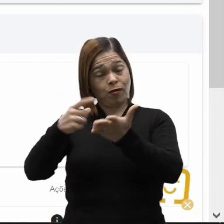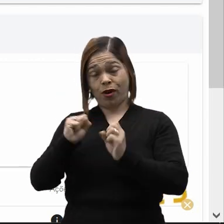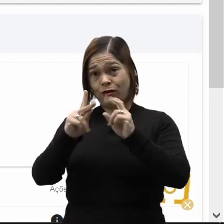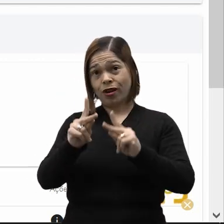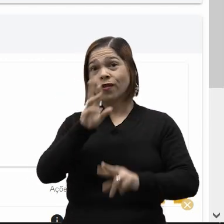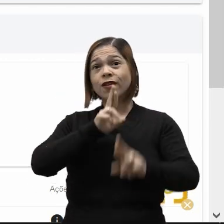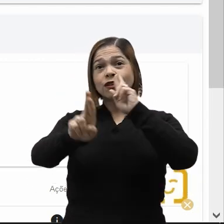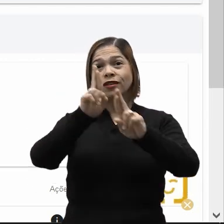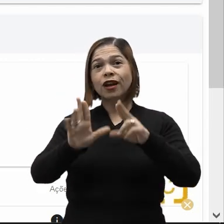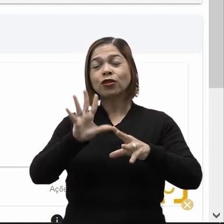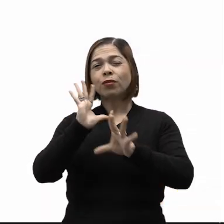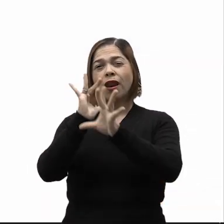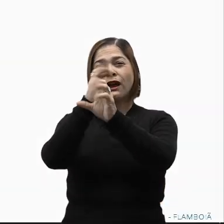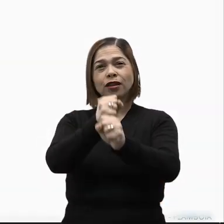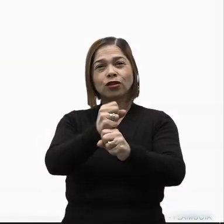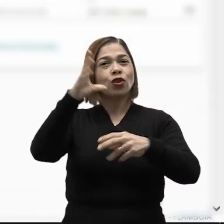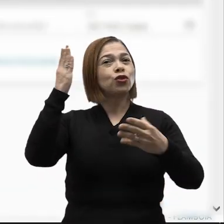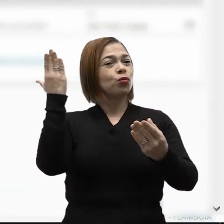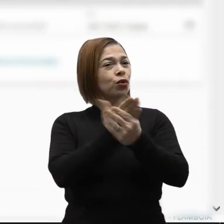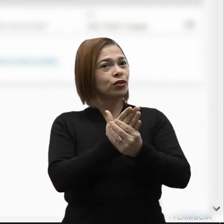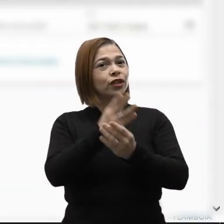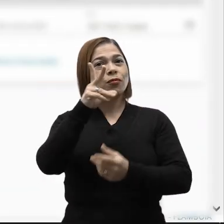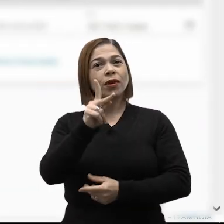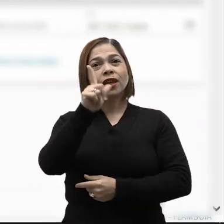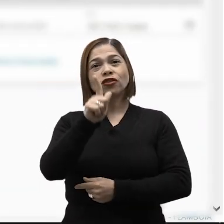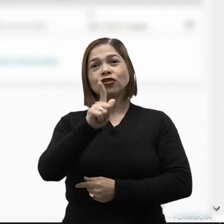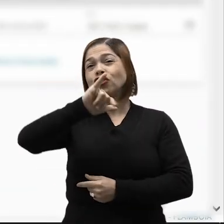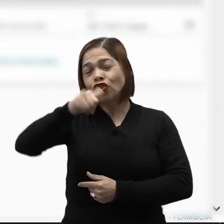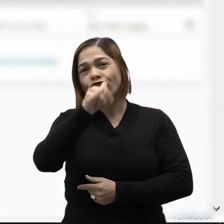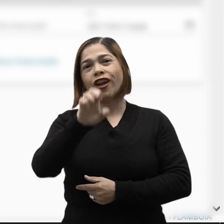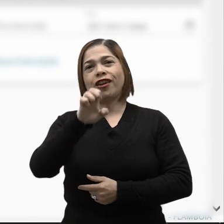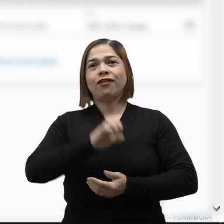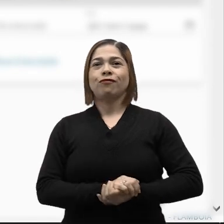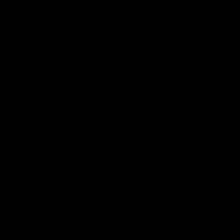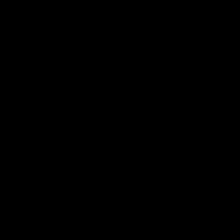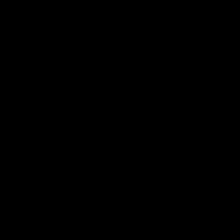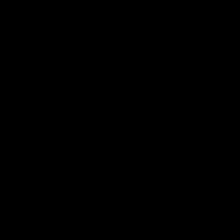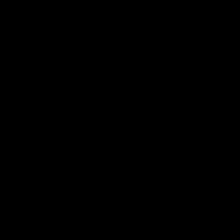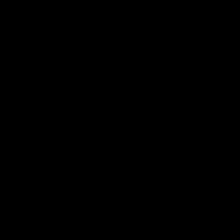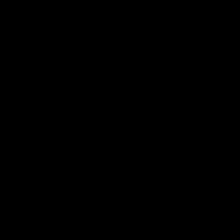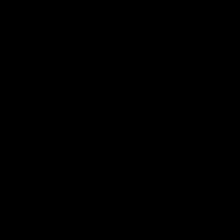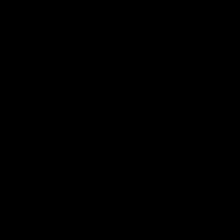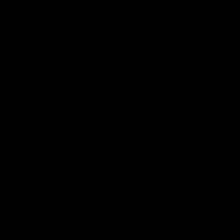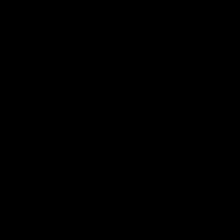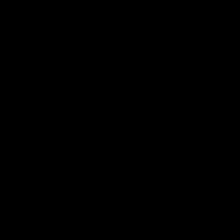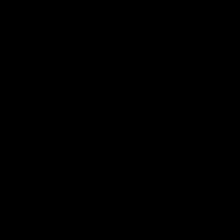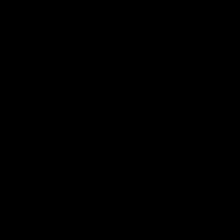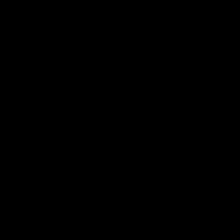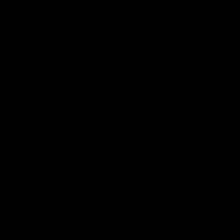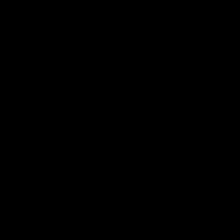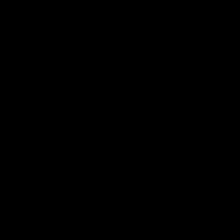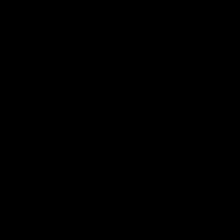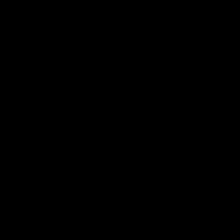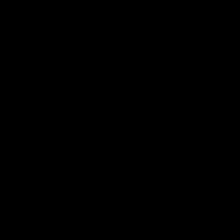na tela de confirmação. Os resultados vão ser juntados em seu processo no PJE. Fundo Preto, logo Tribunal Regional do